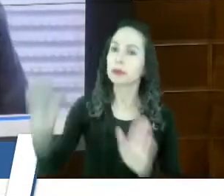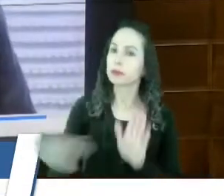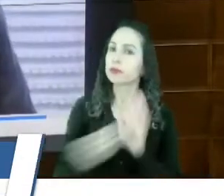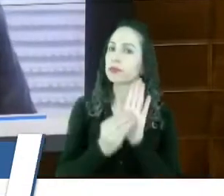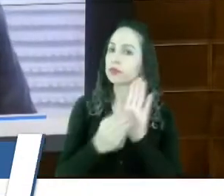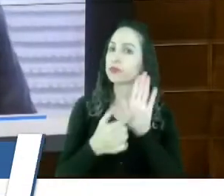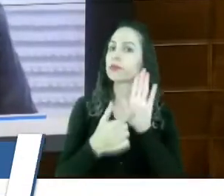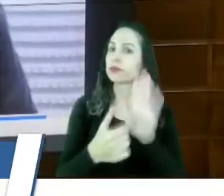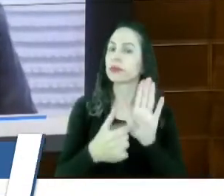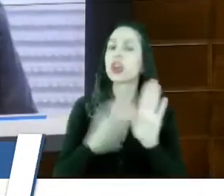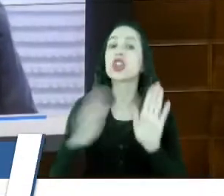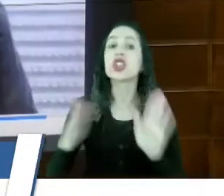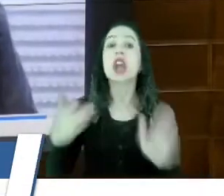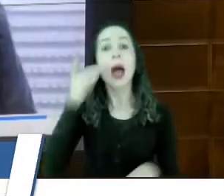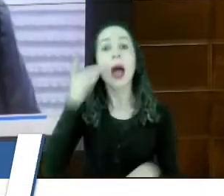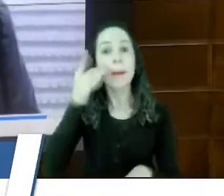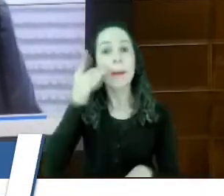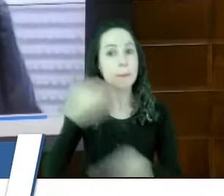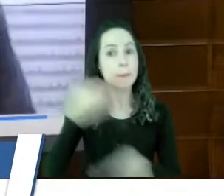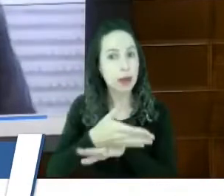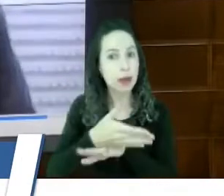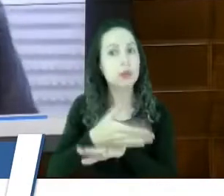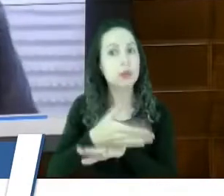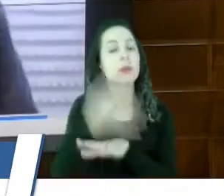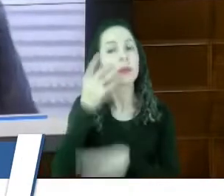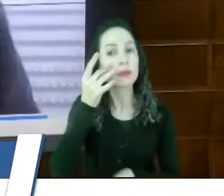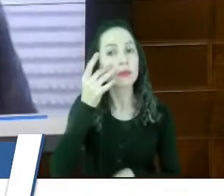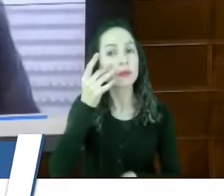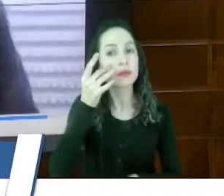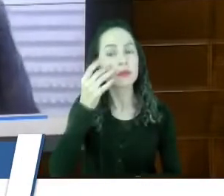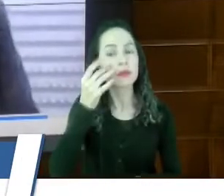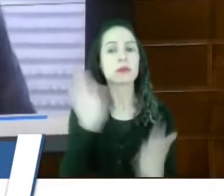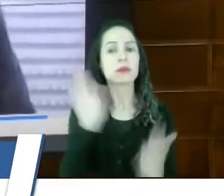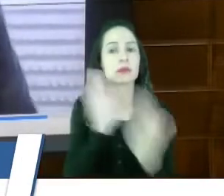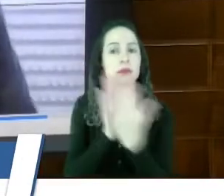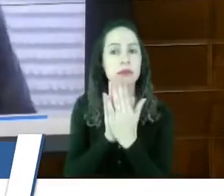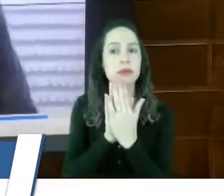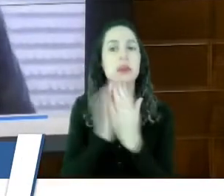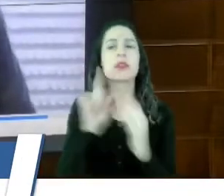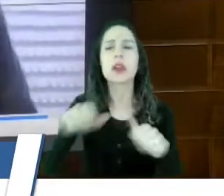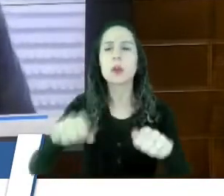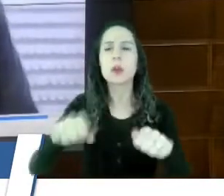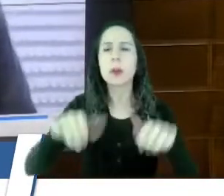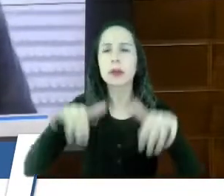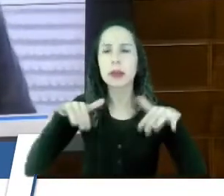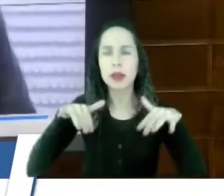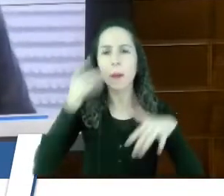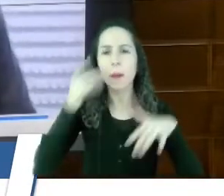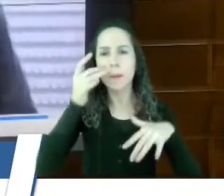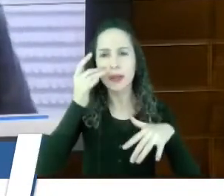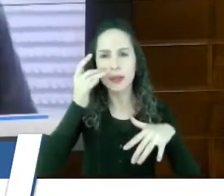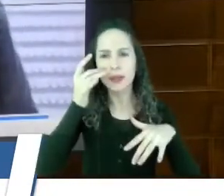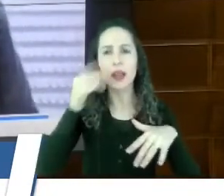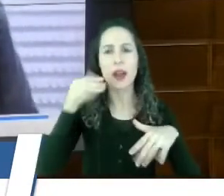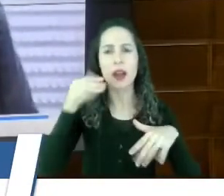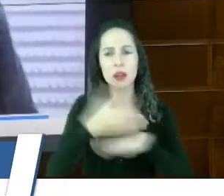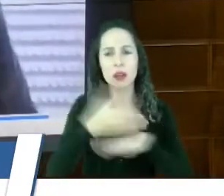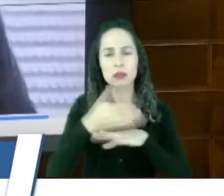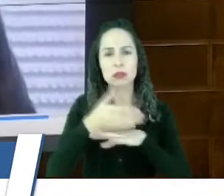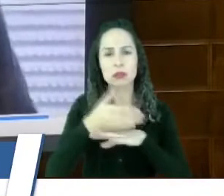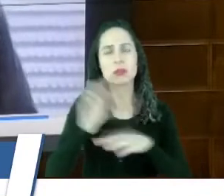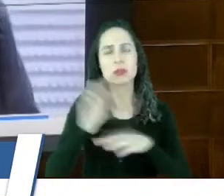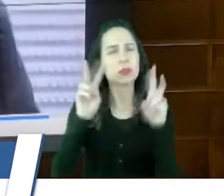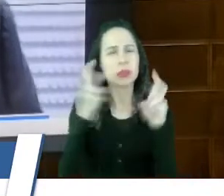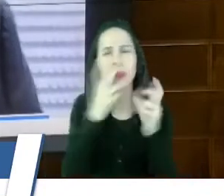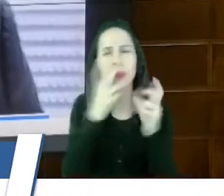já esteve, inclusive, presente, pessoalmente, numa sessão presencial do órgão especial, um caso semelhante.